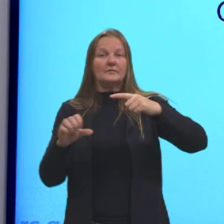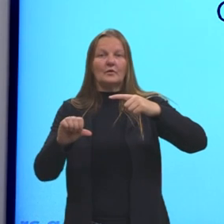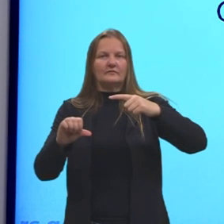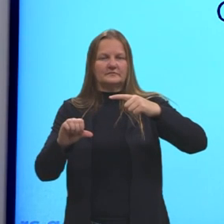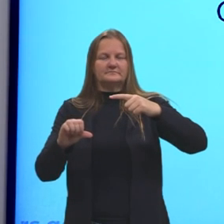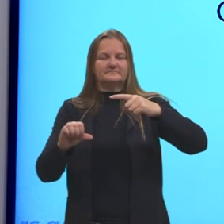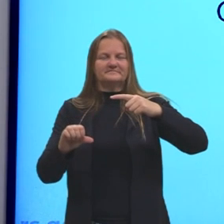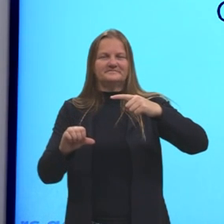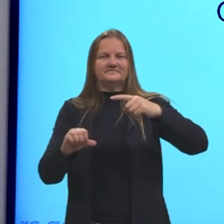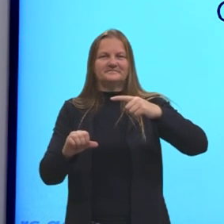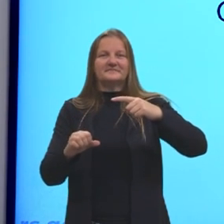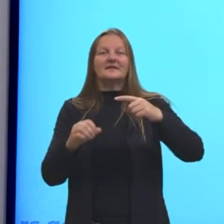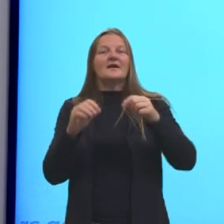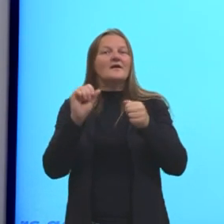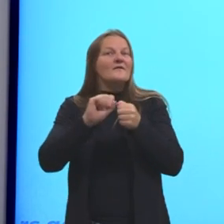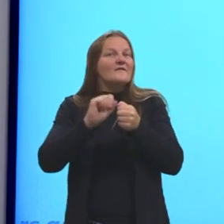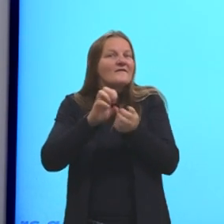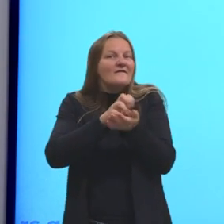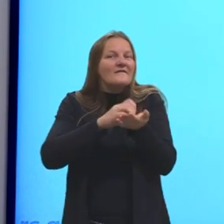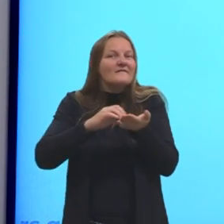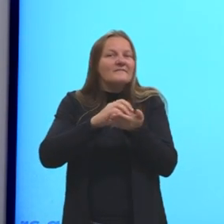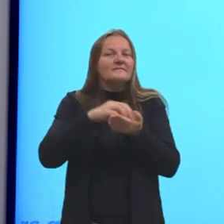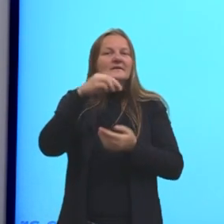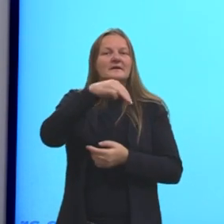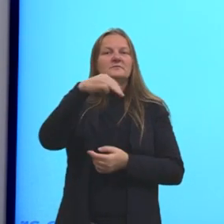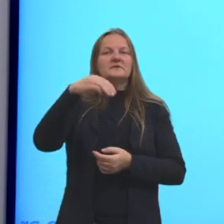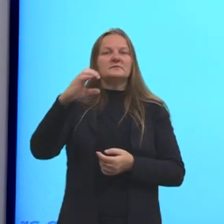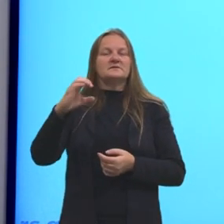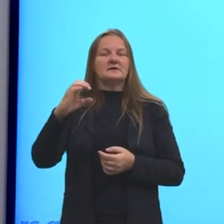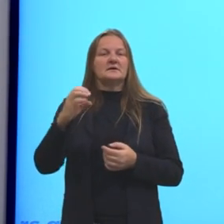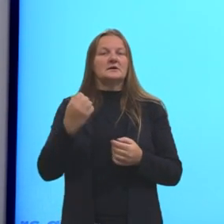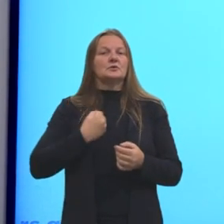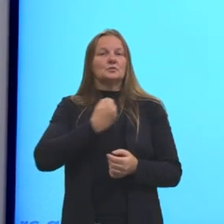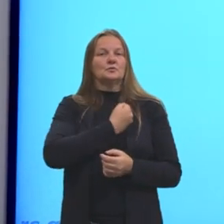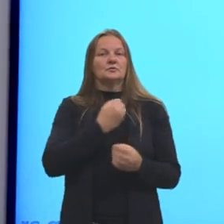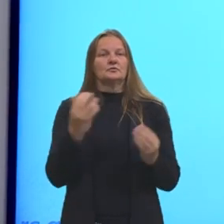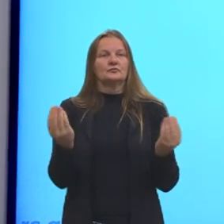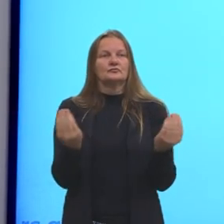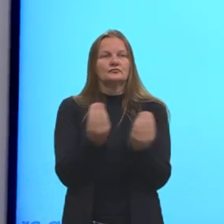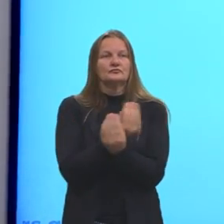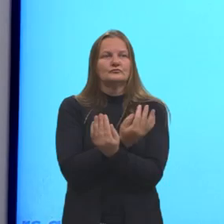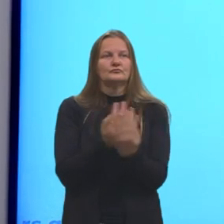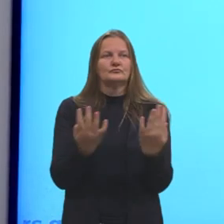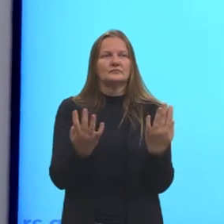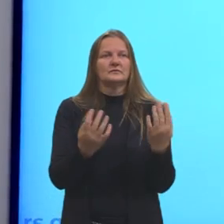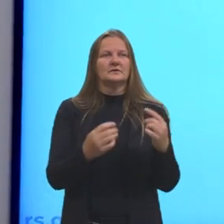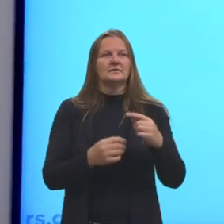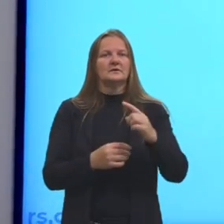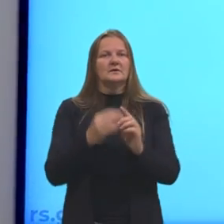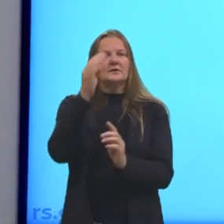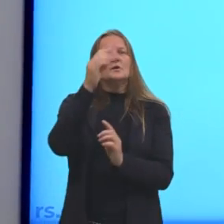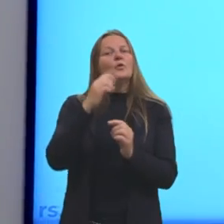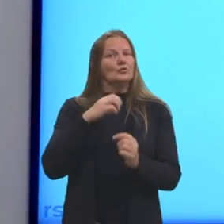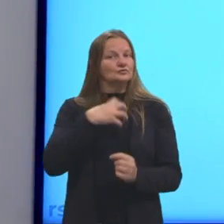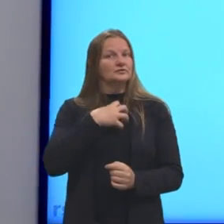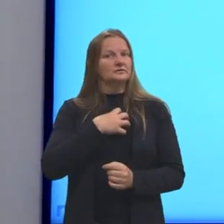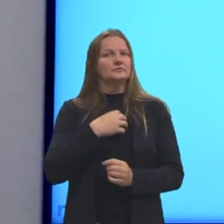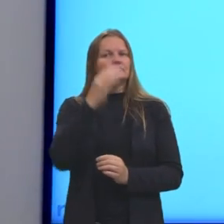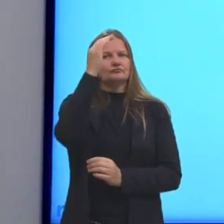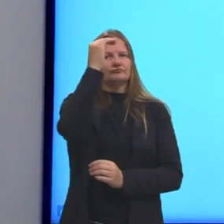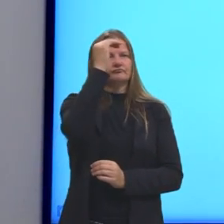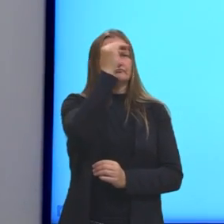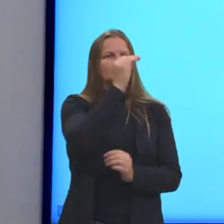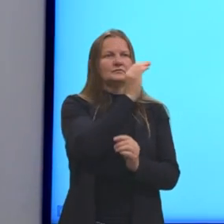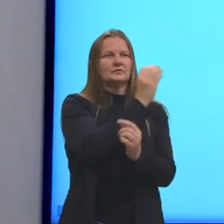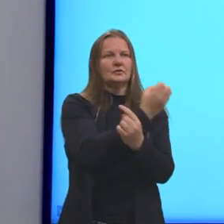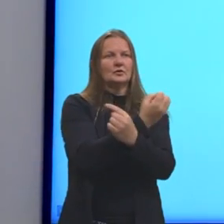9. Então, nós vamos calcular o MMC entre esses números. Uma das formas, então, é listar